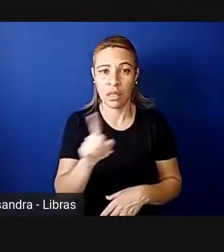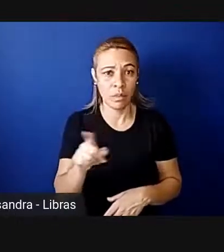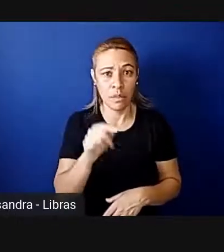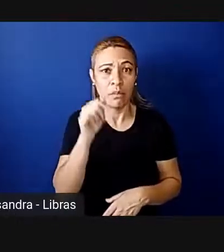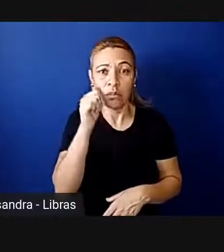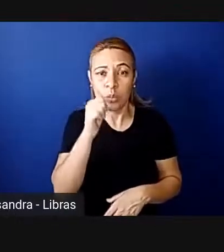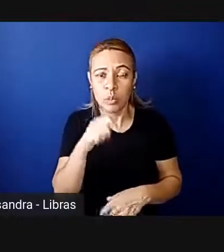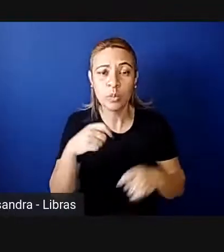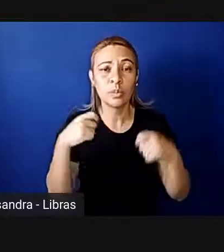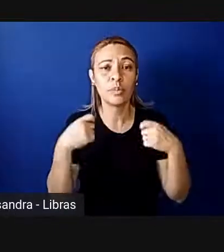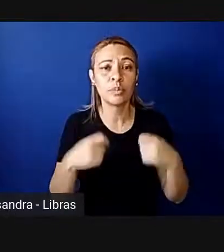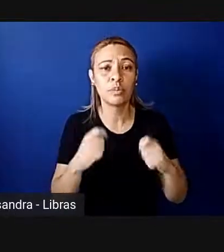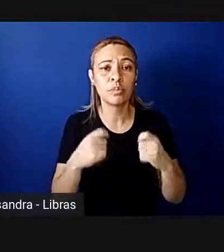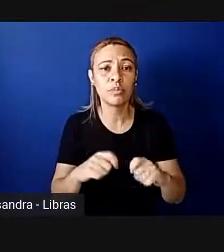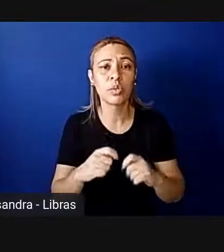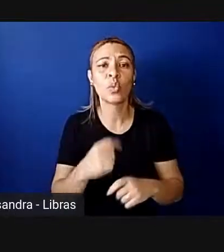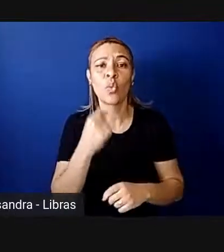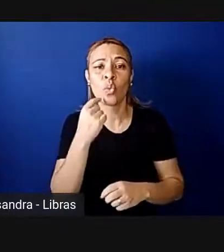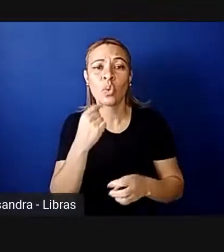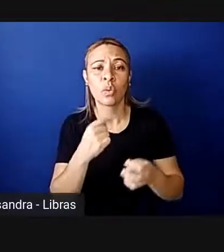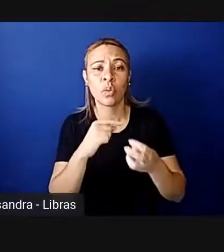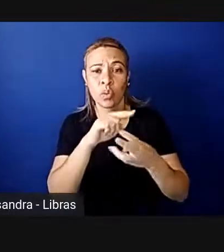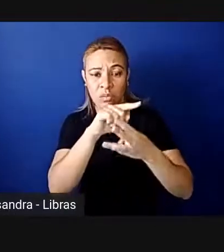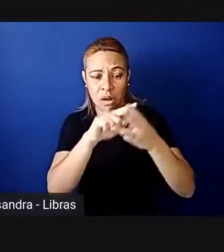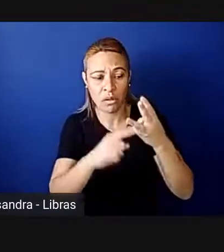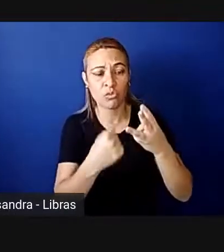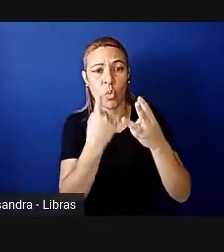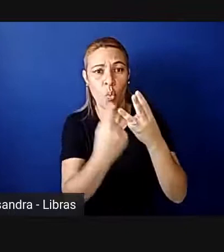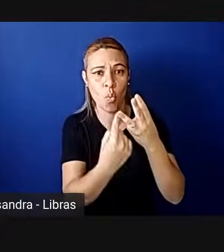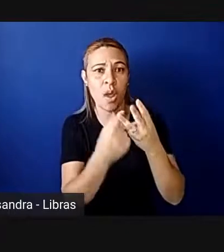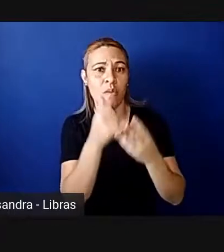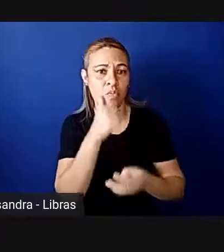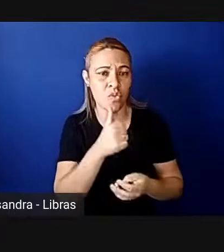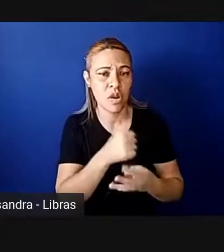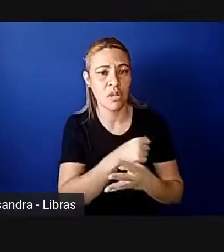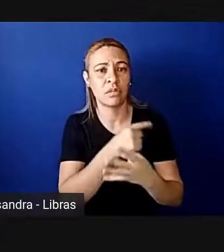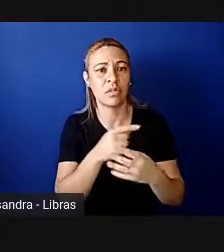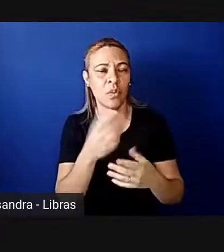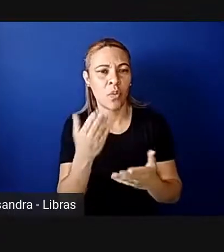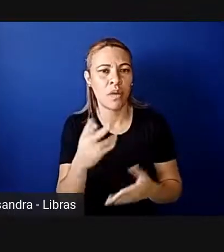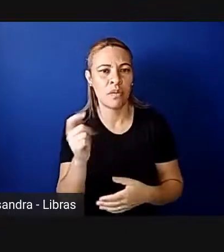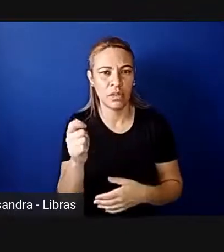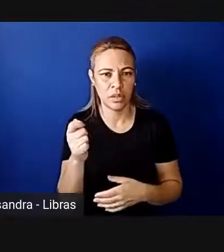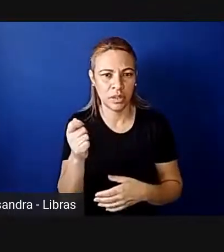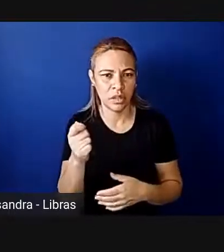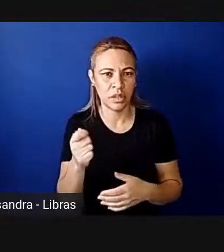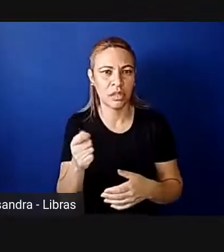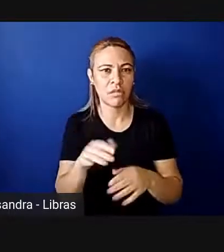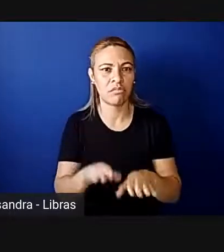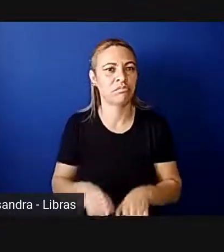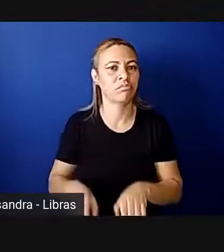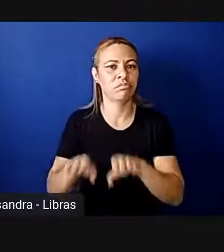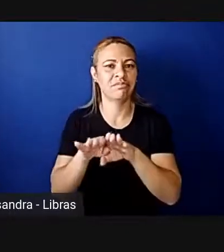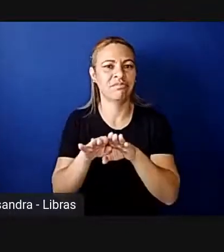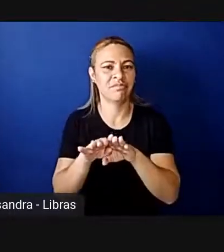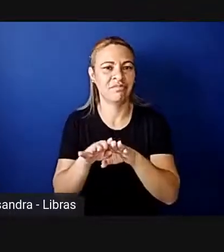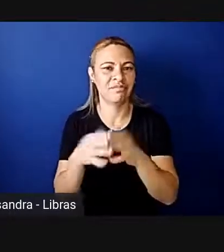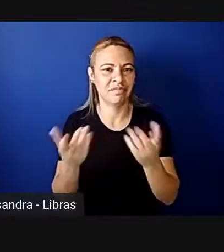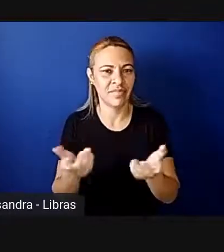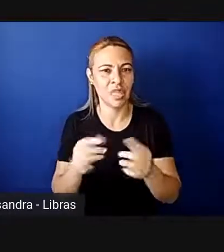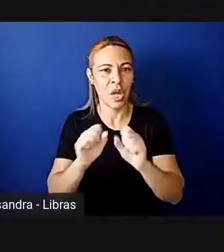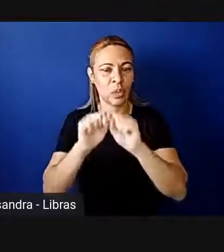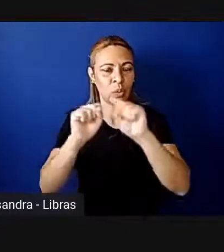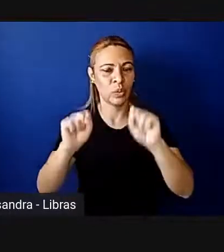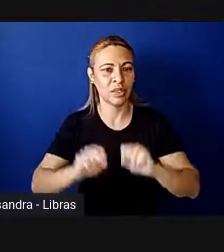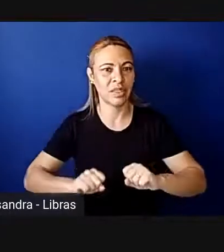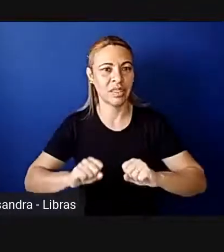estar uma a cada três lugares, ou, como a Argentina agora conquistou a paridade, dizer assim, é um sistema zíper,